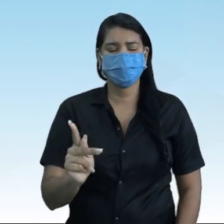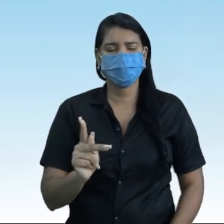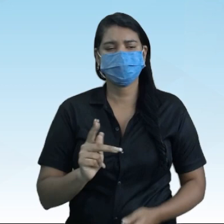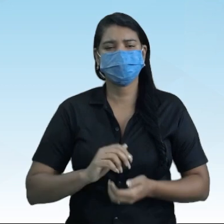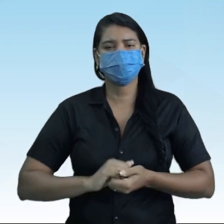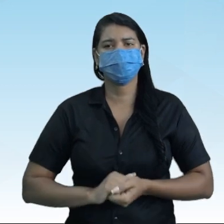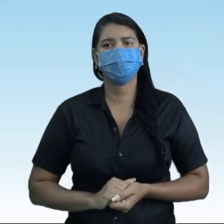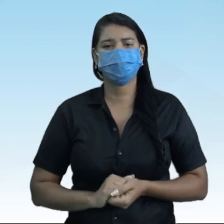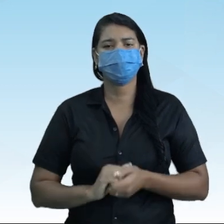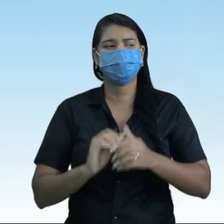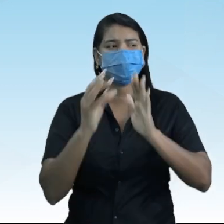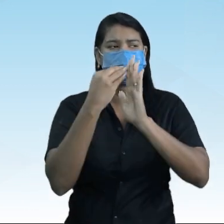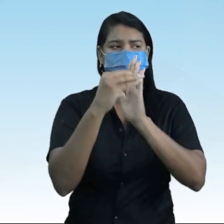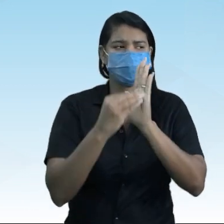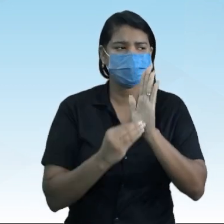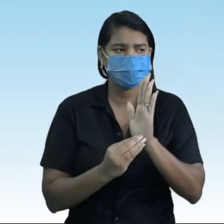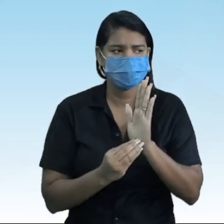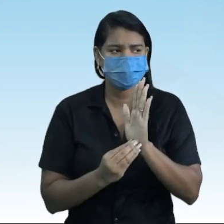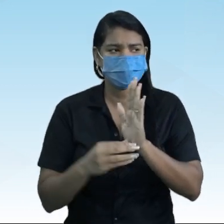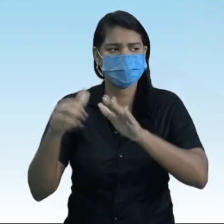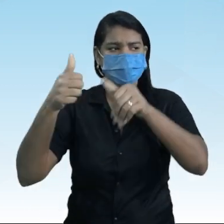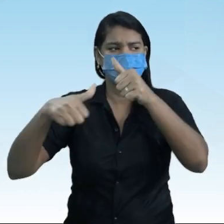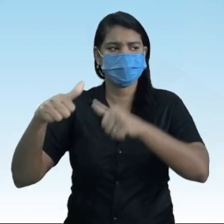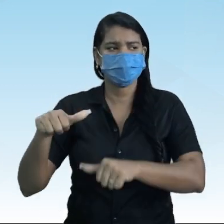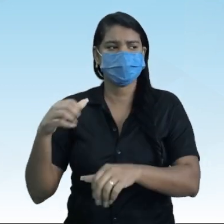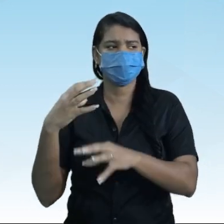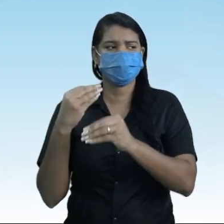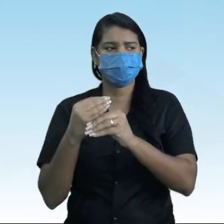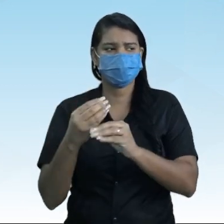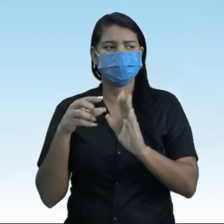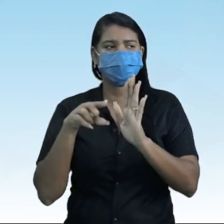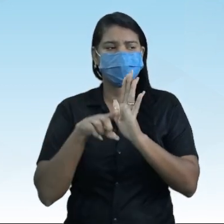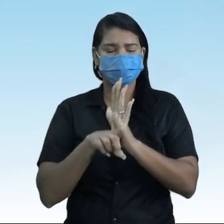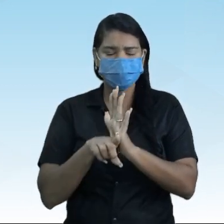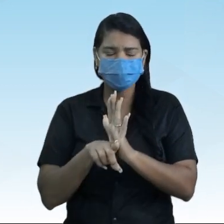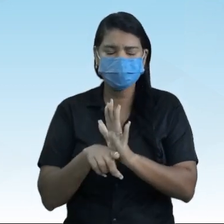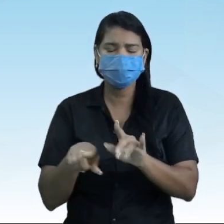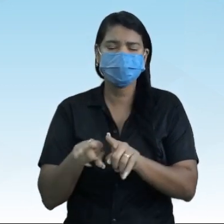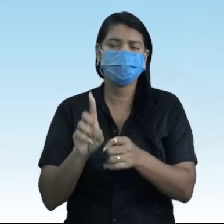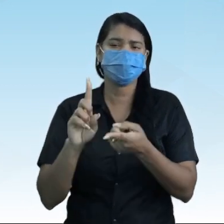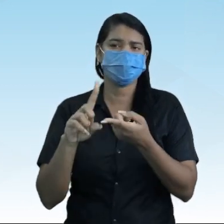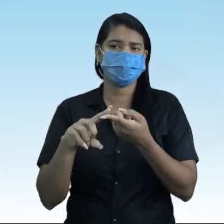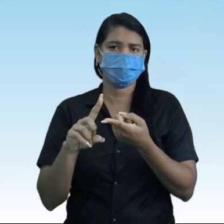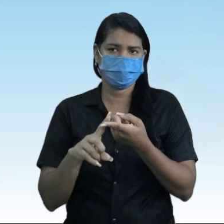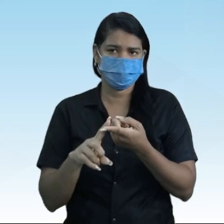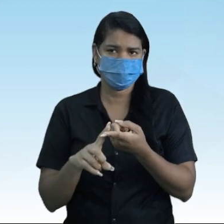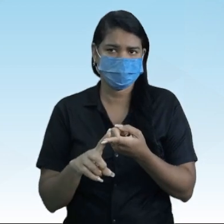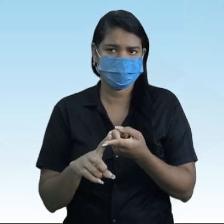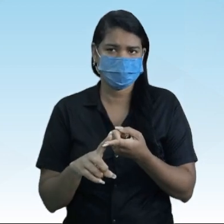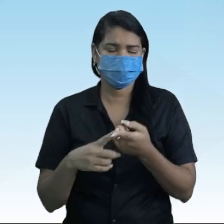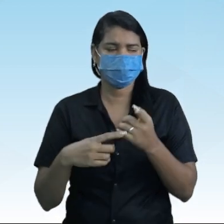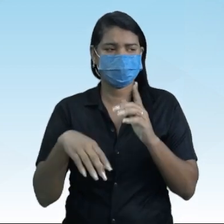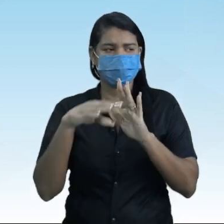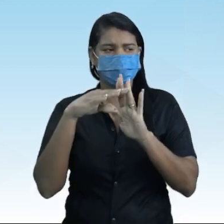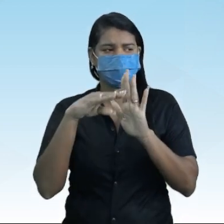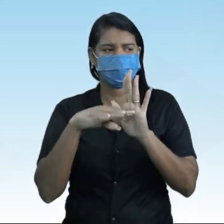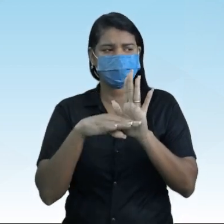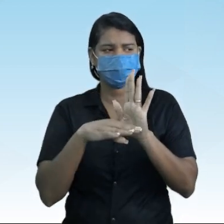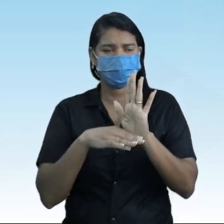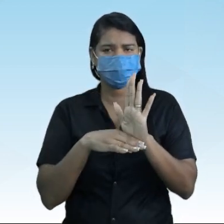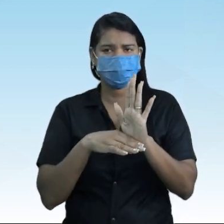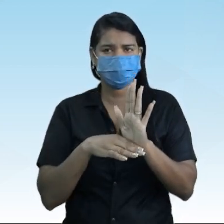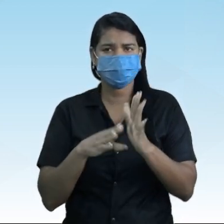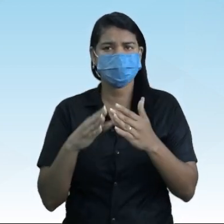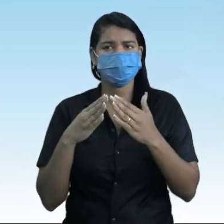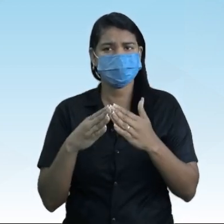você do sexto ano, que usa essas questões das avaliações de grande escala, essas avaliações externas,